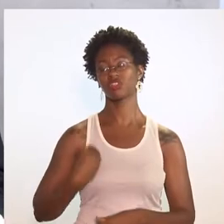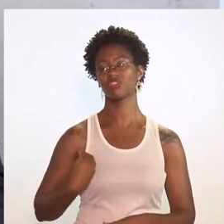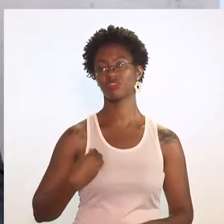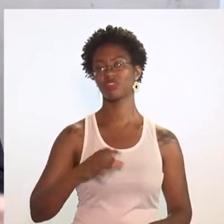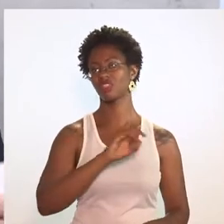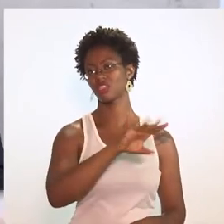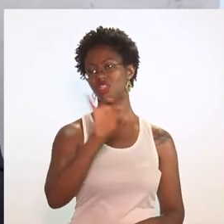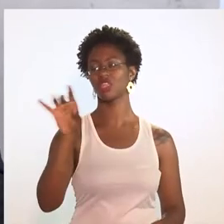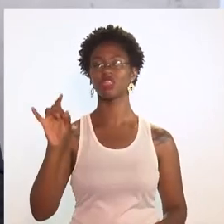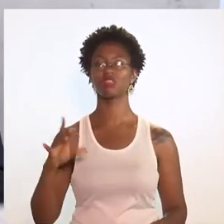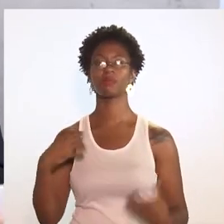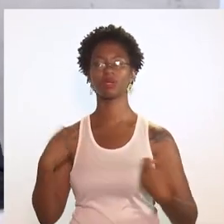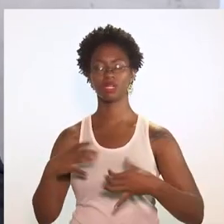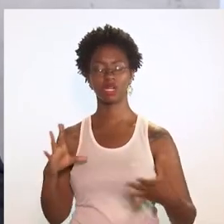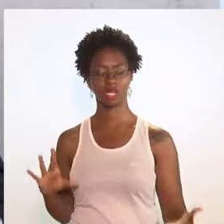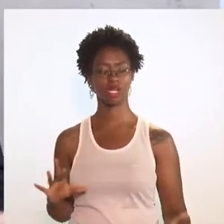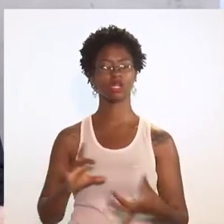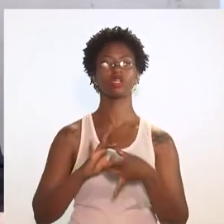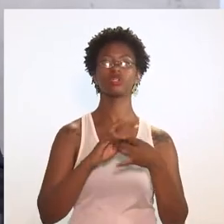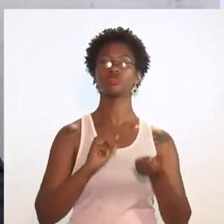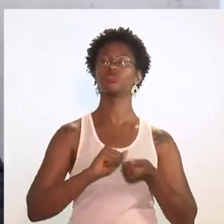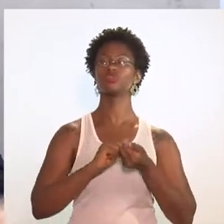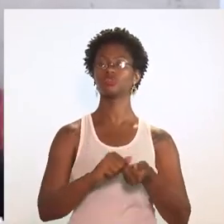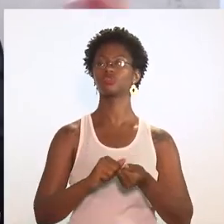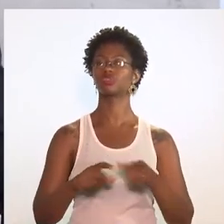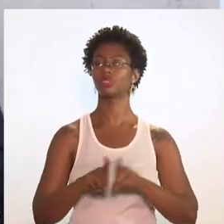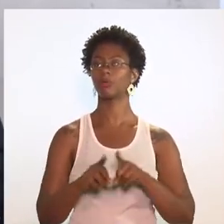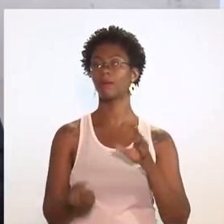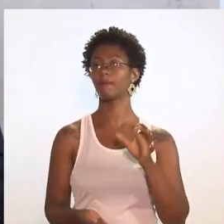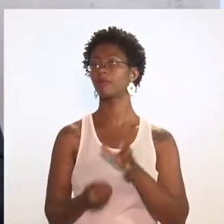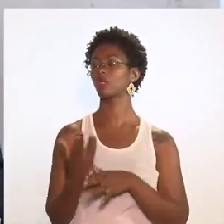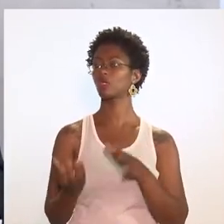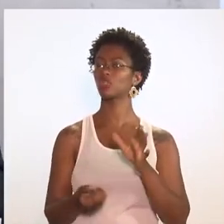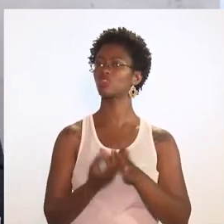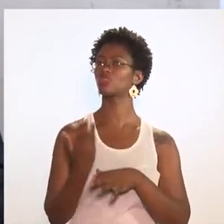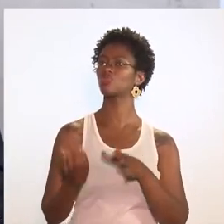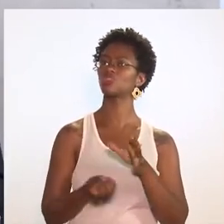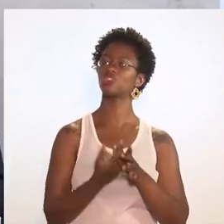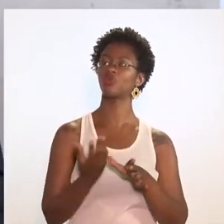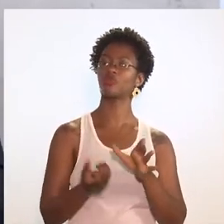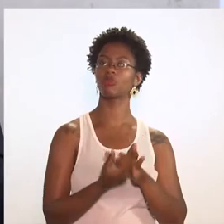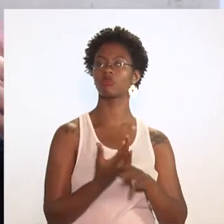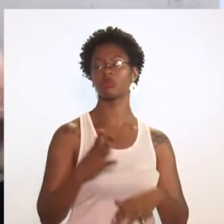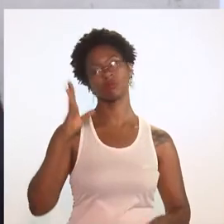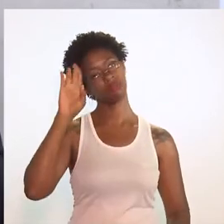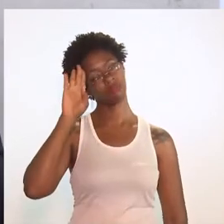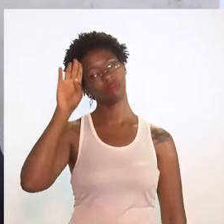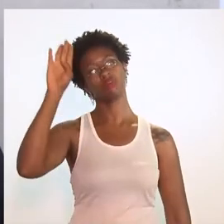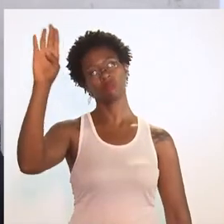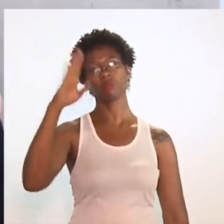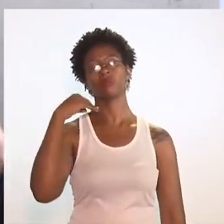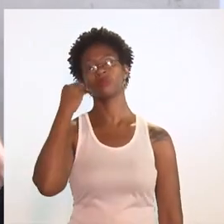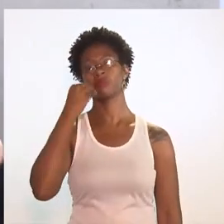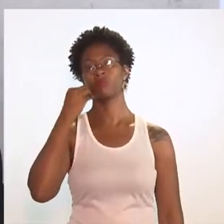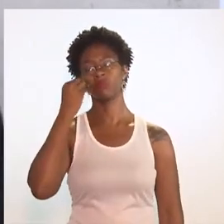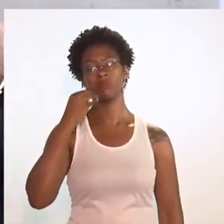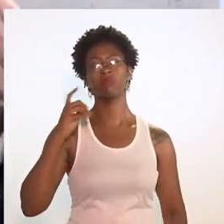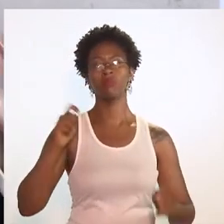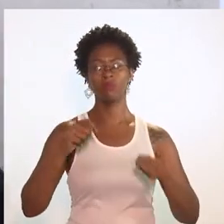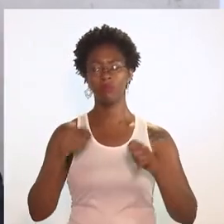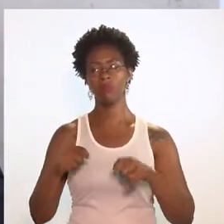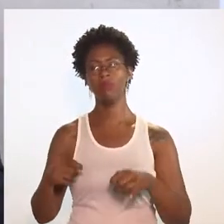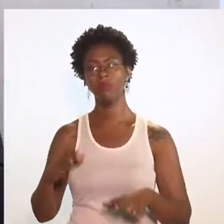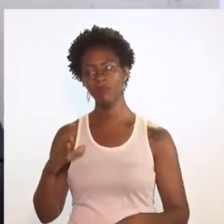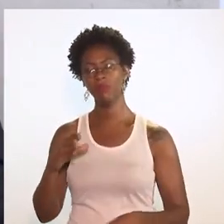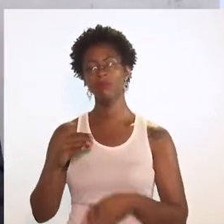esteja sempre alinhada e junto com a questão da produtividade, principalmente da